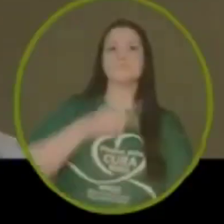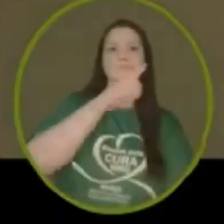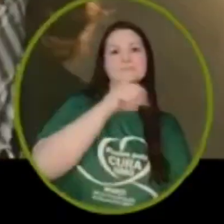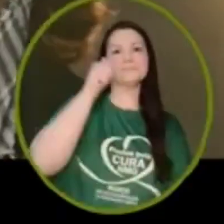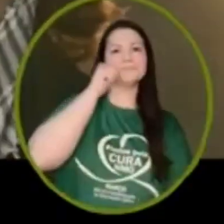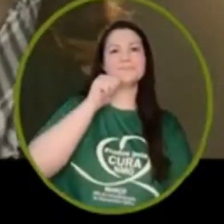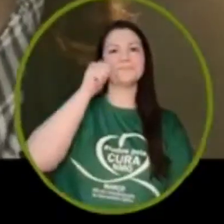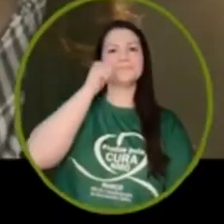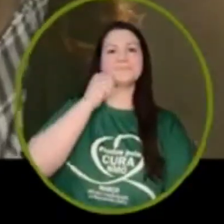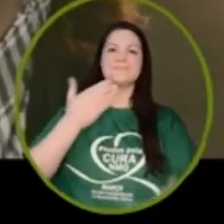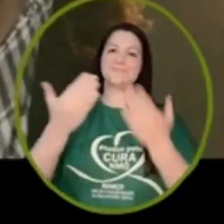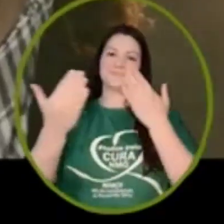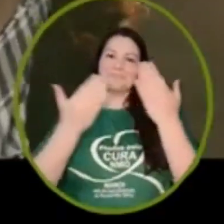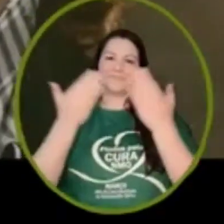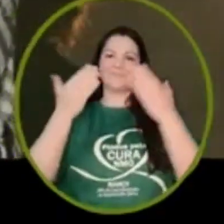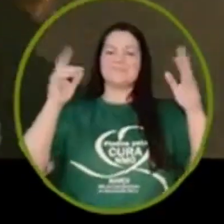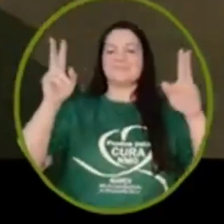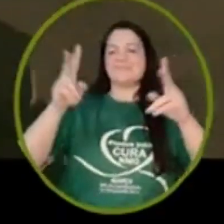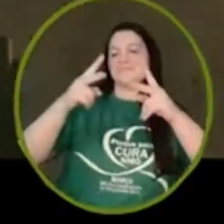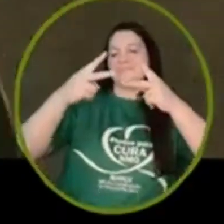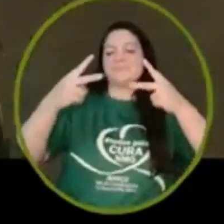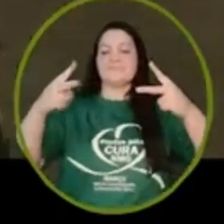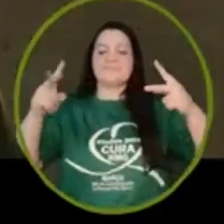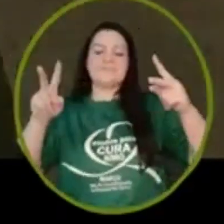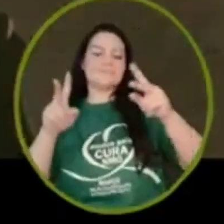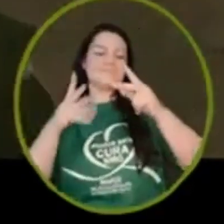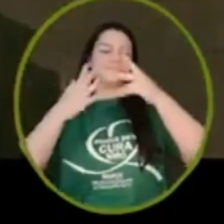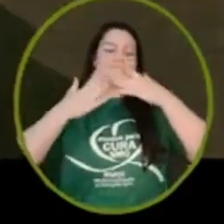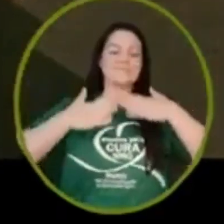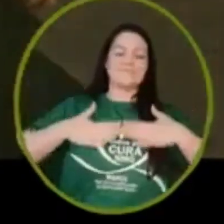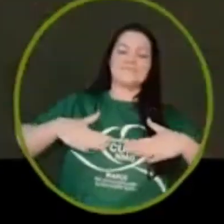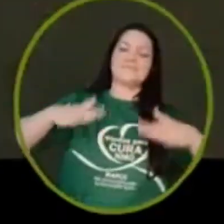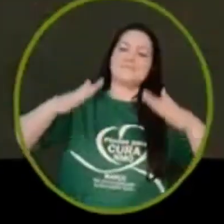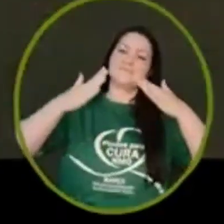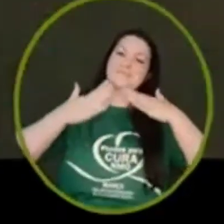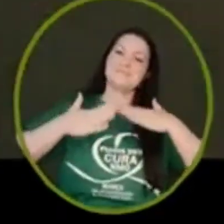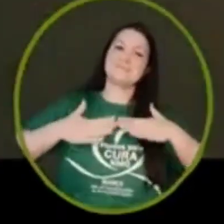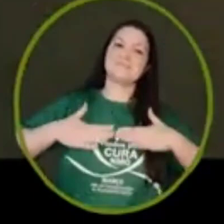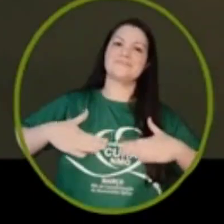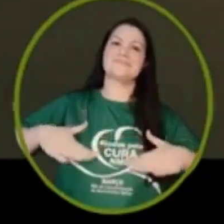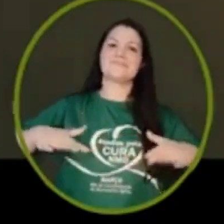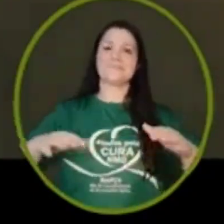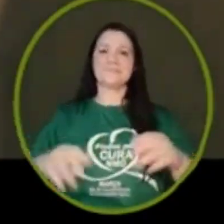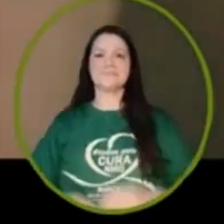Ela é brisa leve, que relaxa